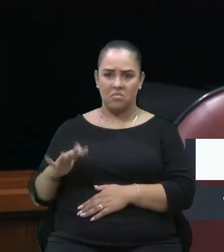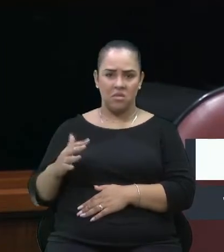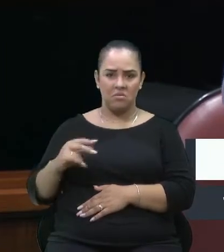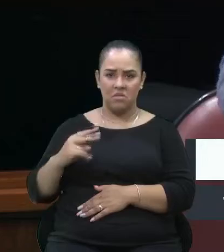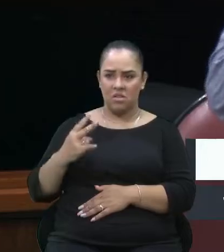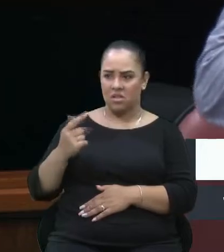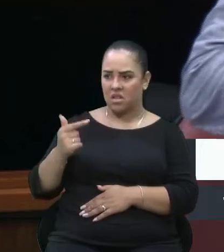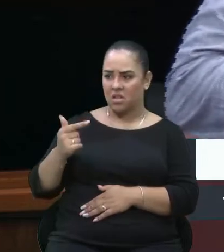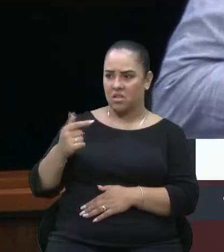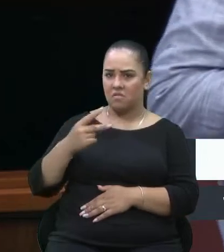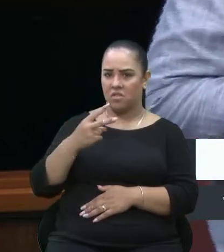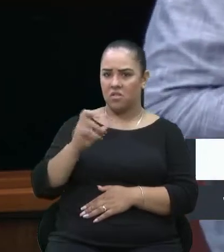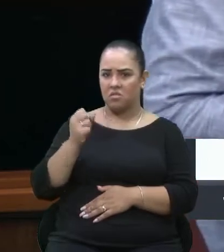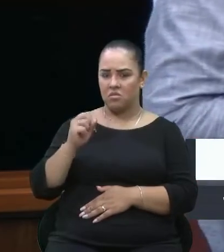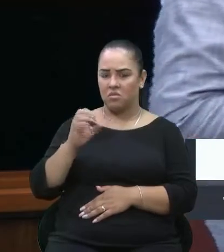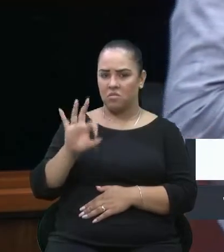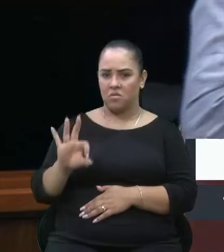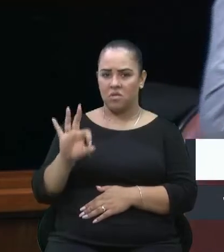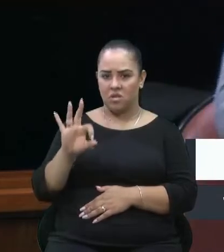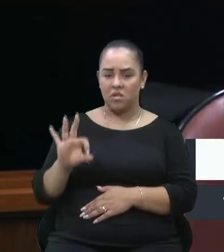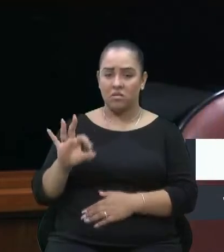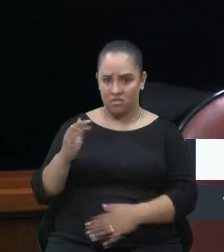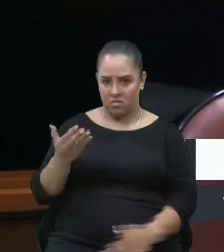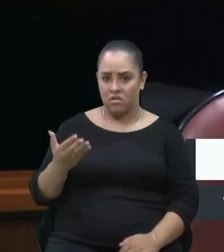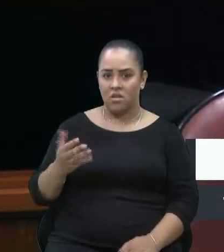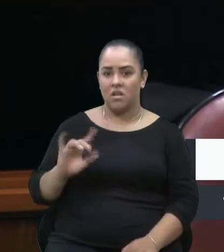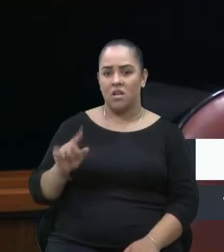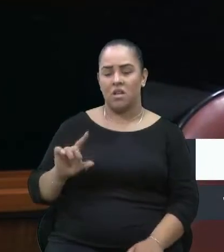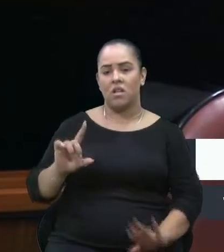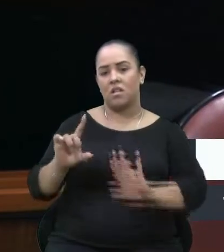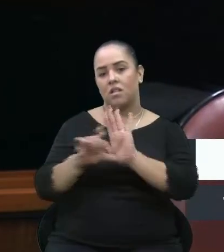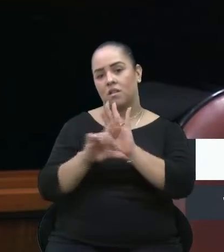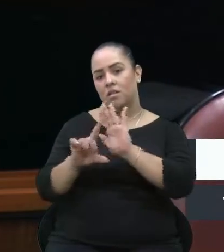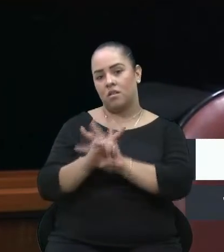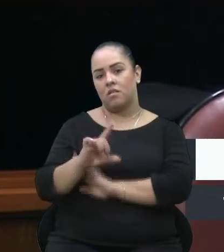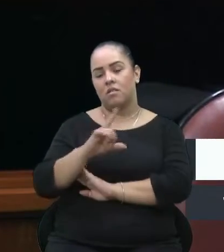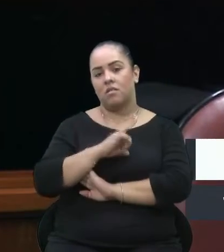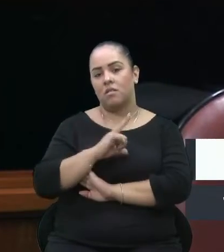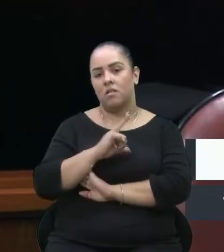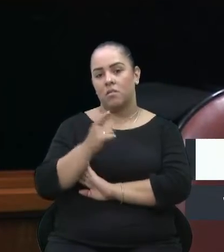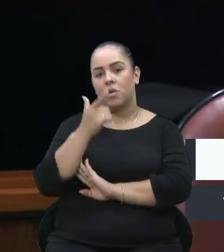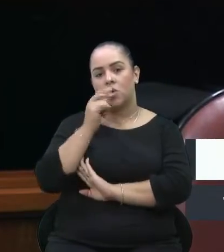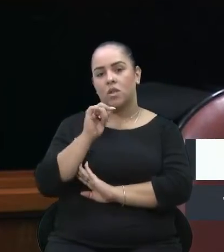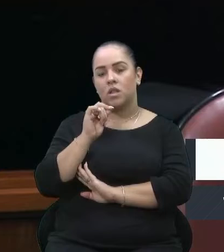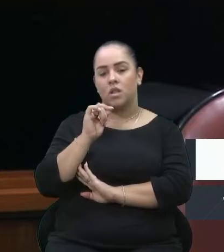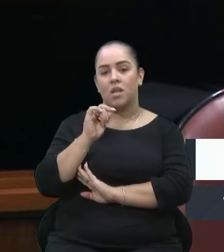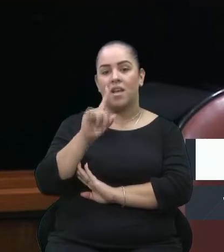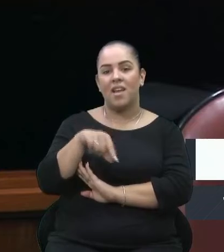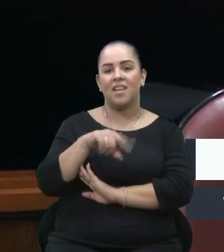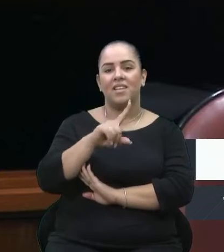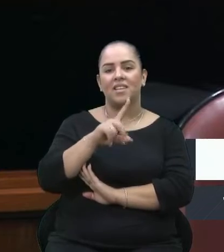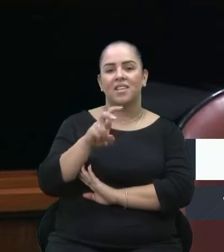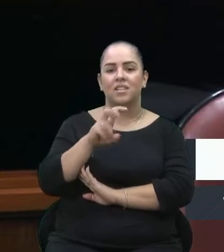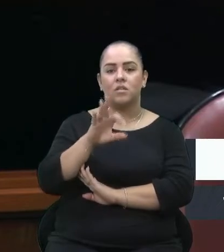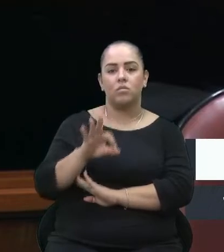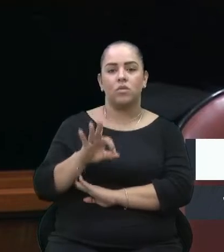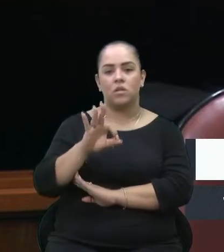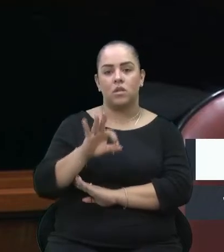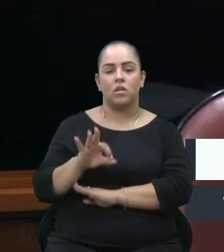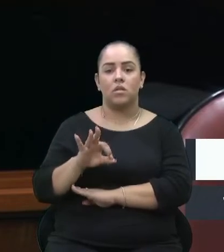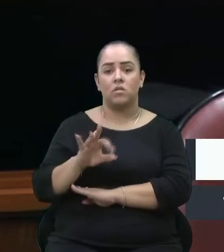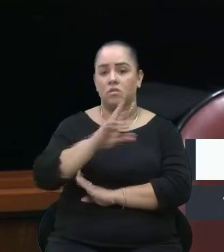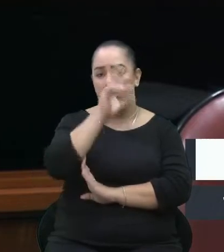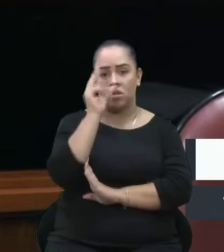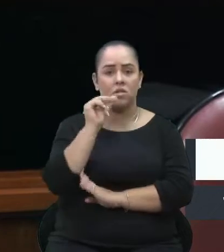27, 28%, e tem que, é a lei para cumprir, é 15%. O município tem feito a sua